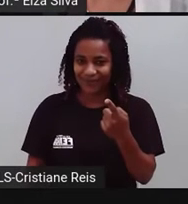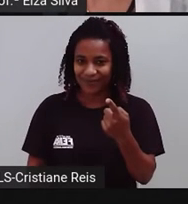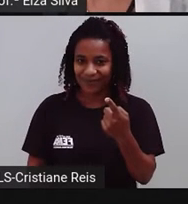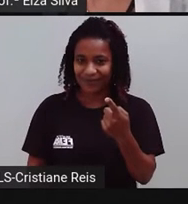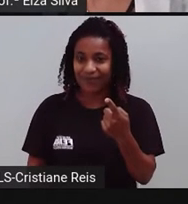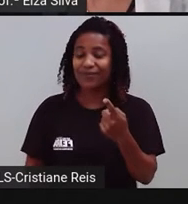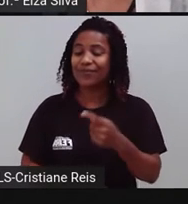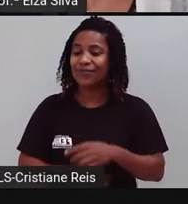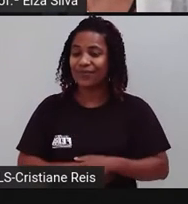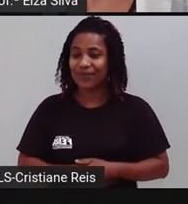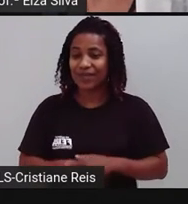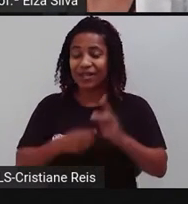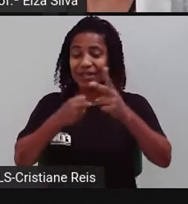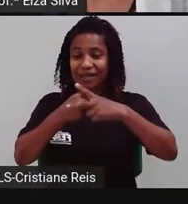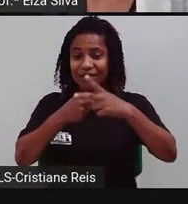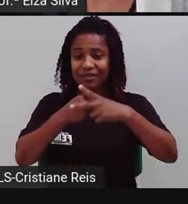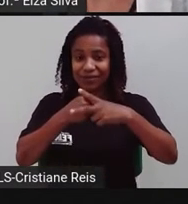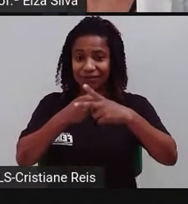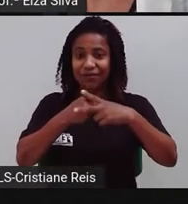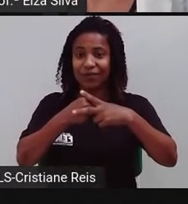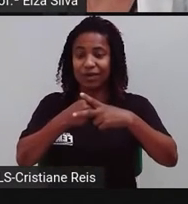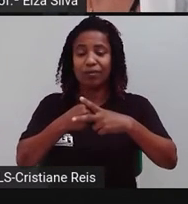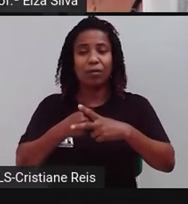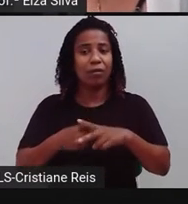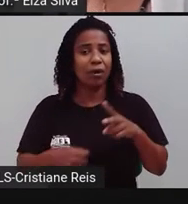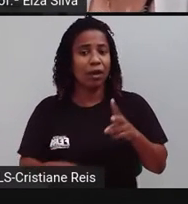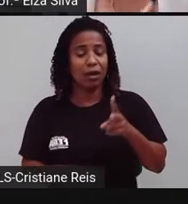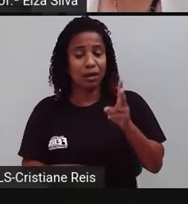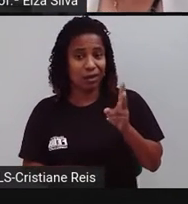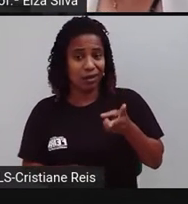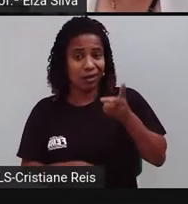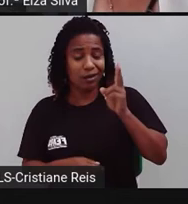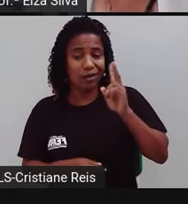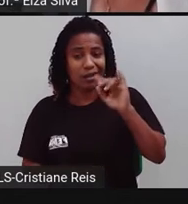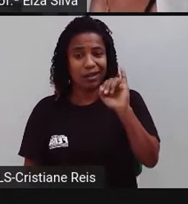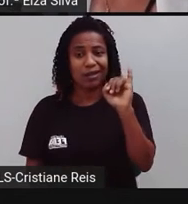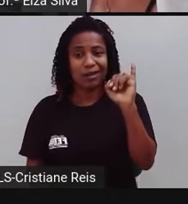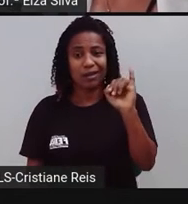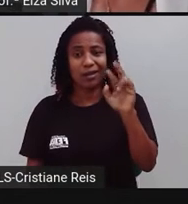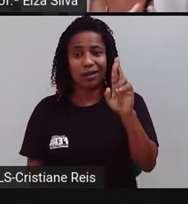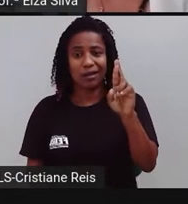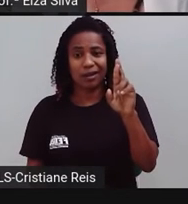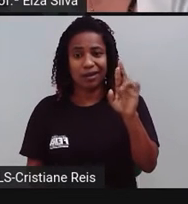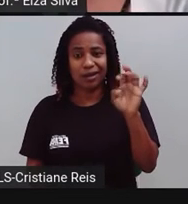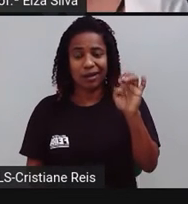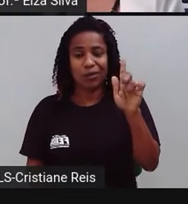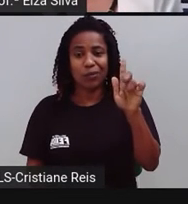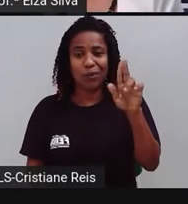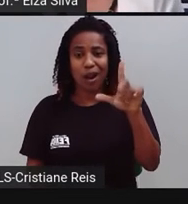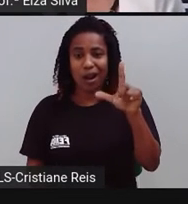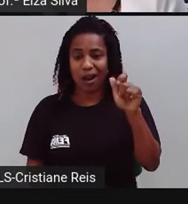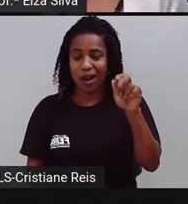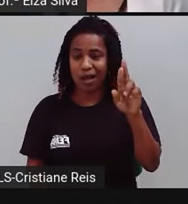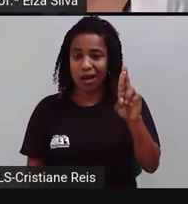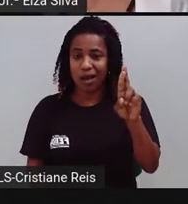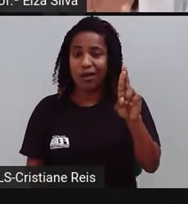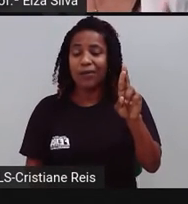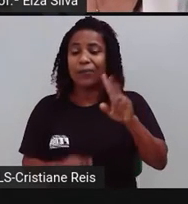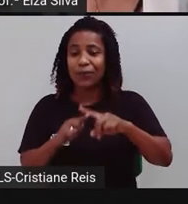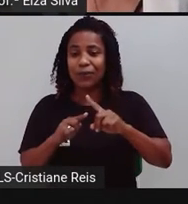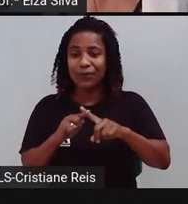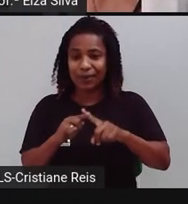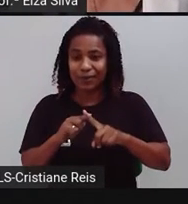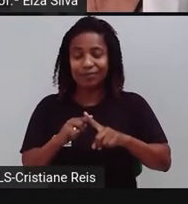verbo é considerado irregular, porque os verbos irregulares do inglês, o passado deles é